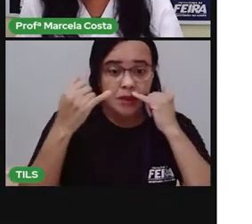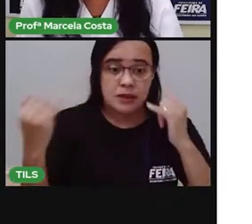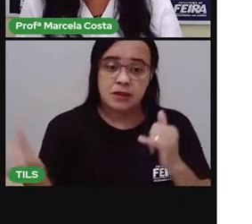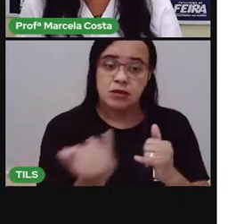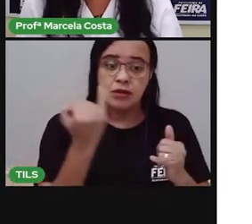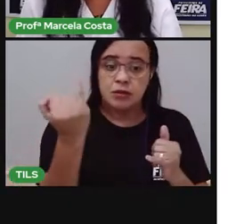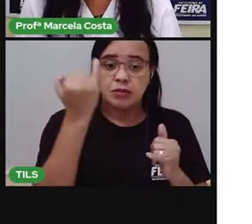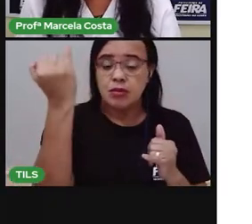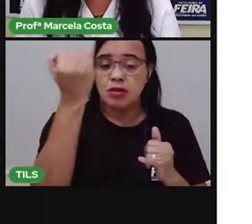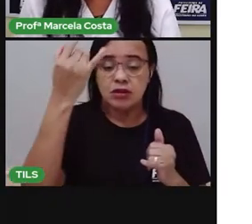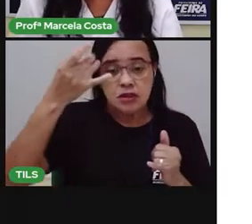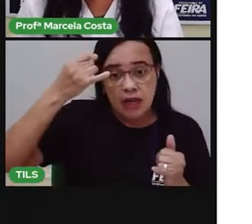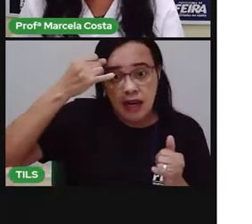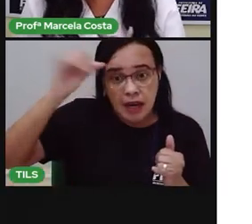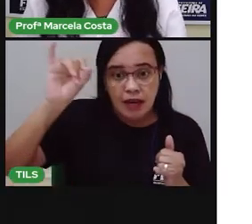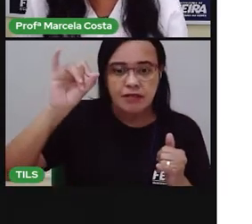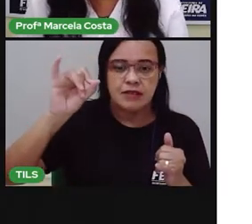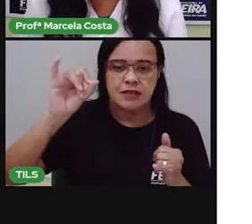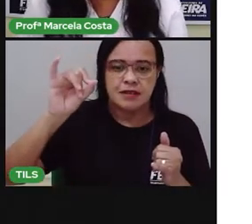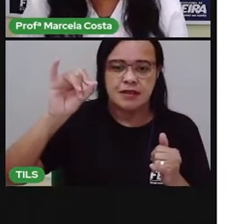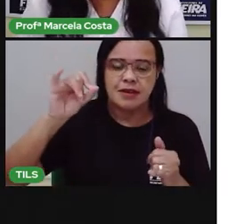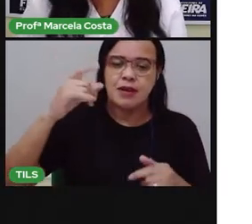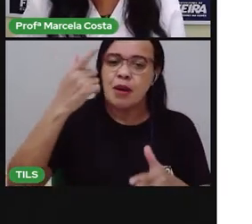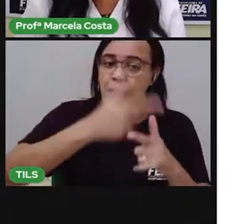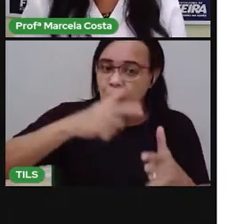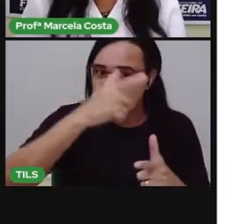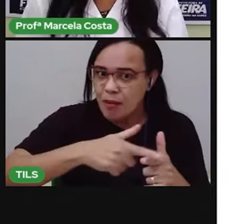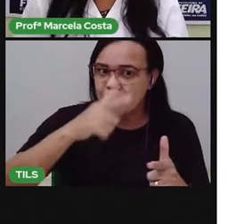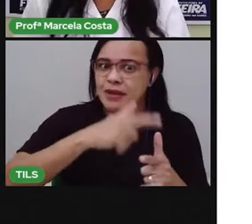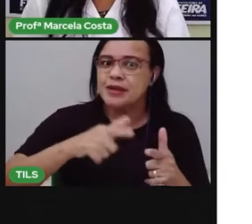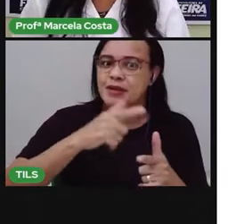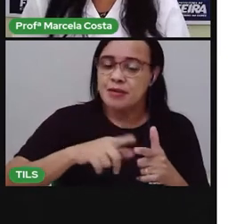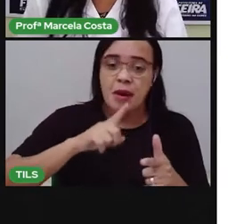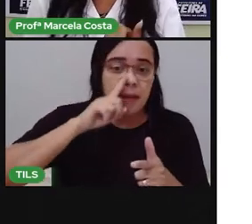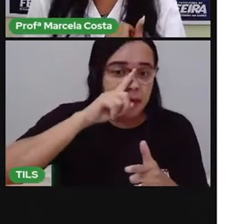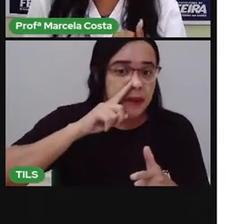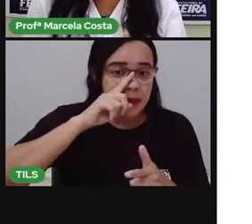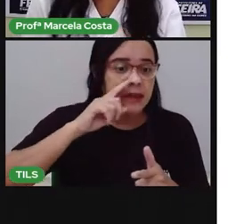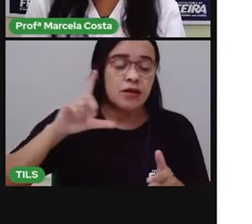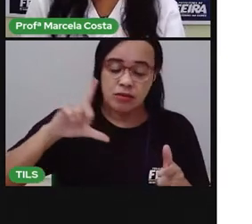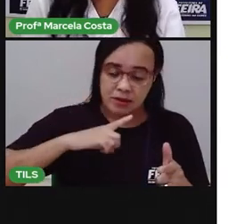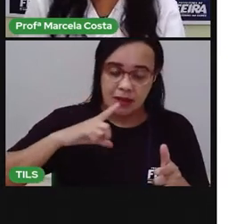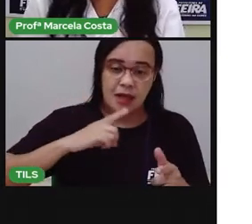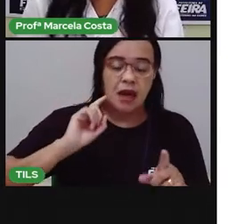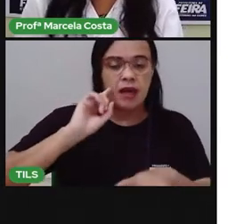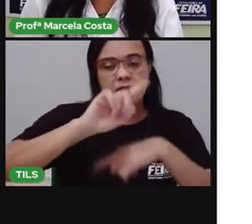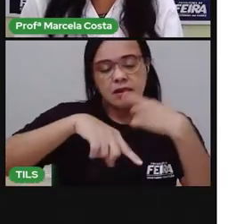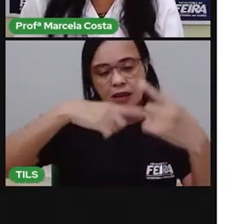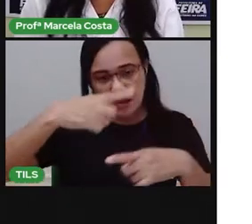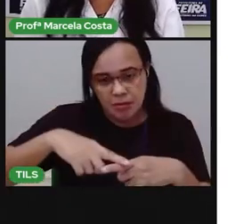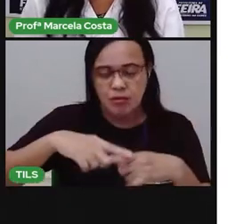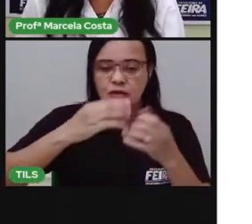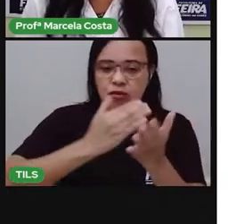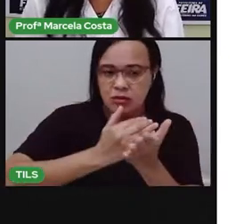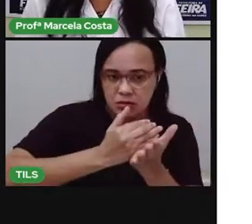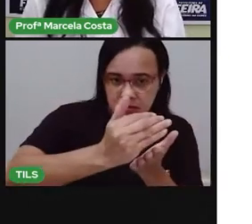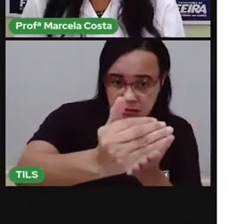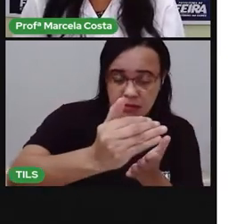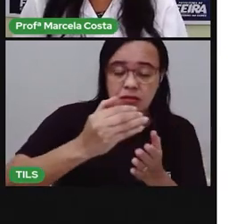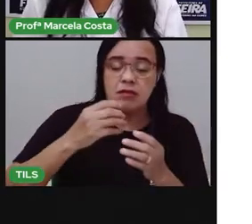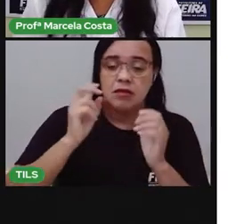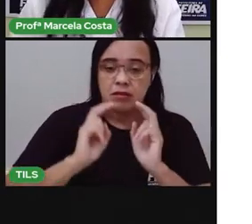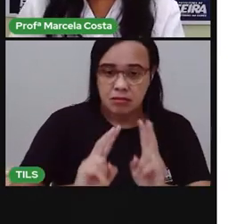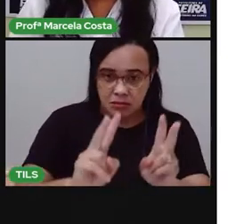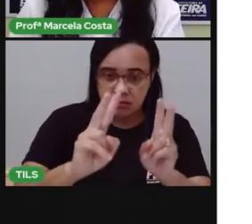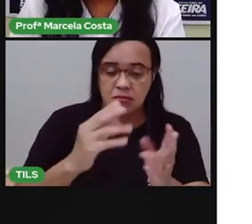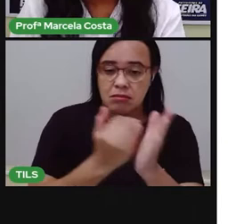como evitar acidentes domésticos. Depois que a gente assistir esse vídeo, a gente vai começar a explorar mais esse